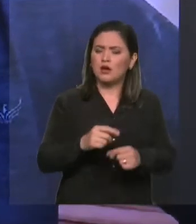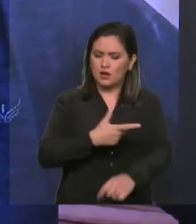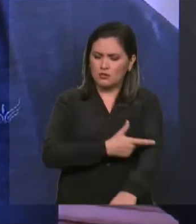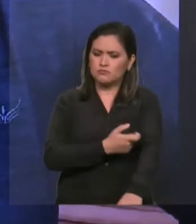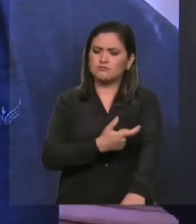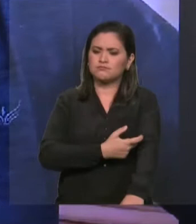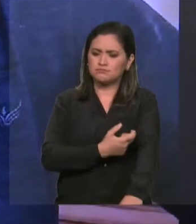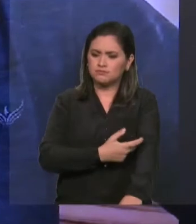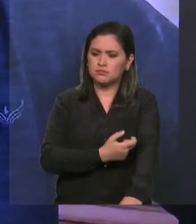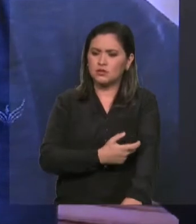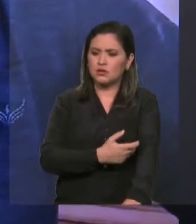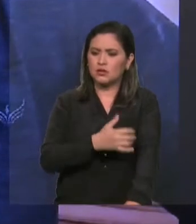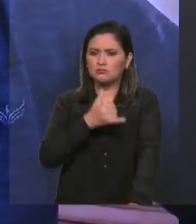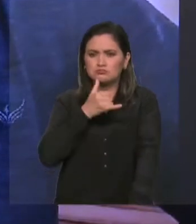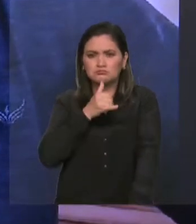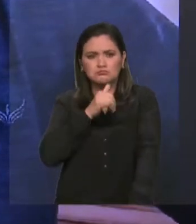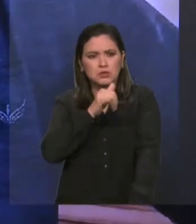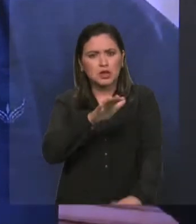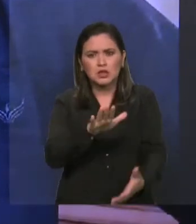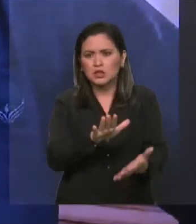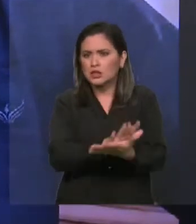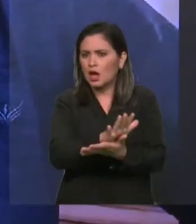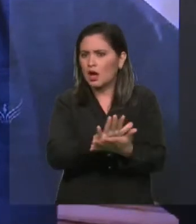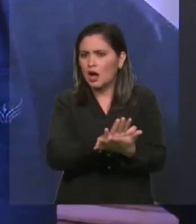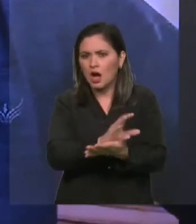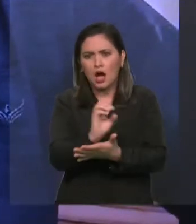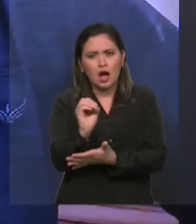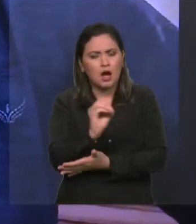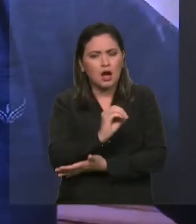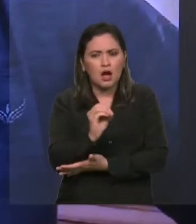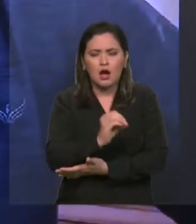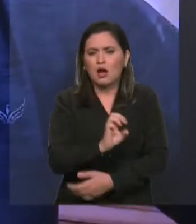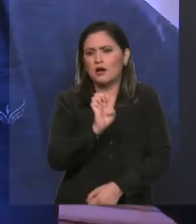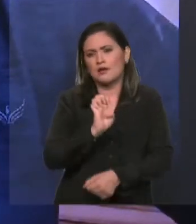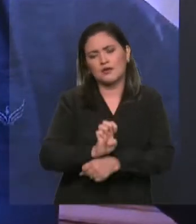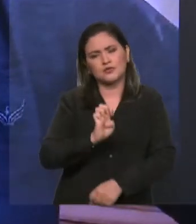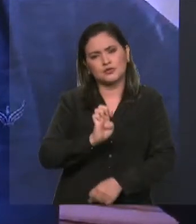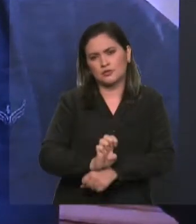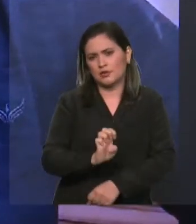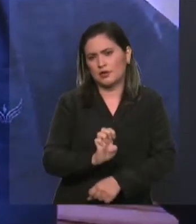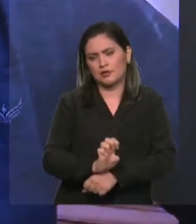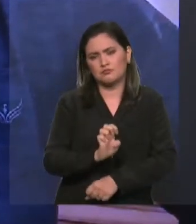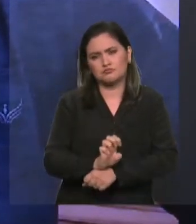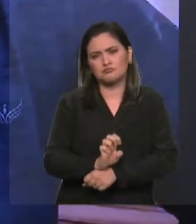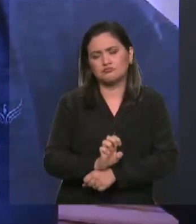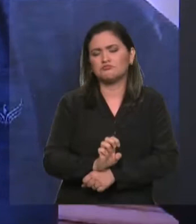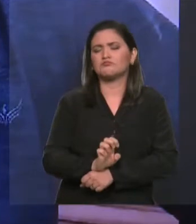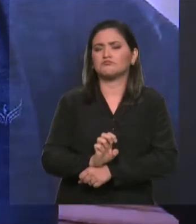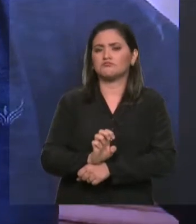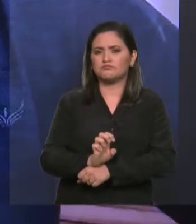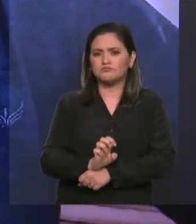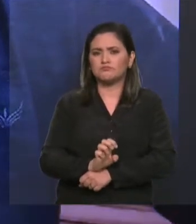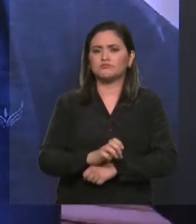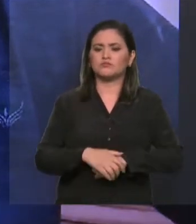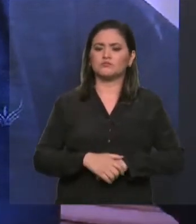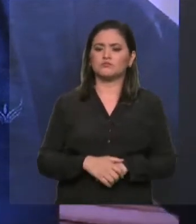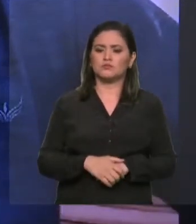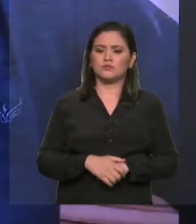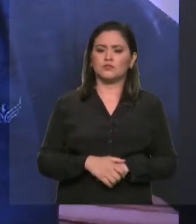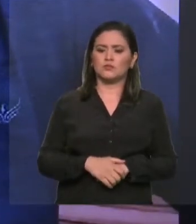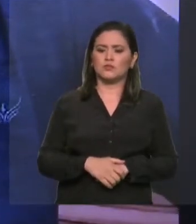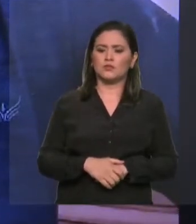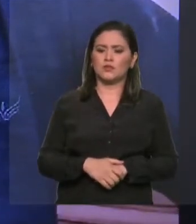os exames, e não têm informado ou não informam qual a velocidade que esse momento